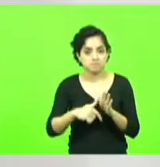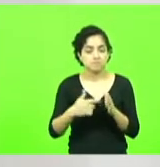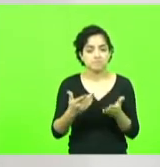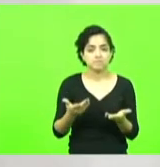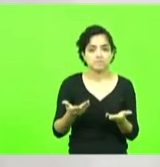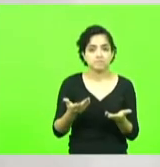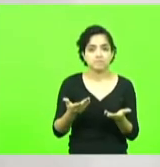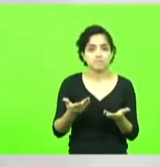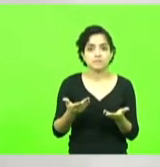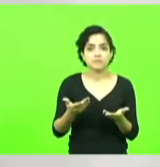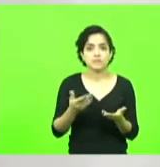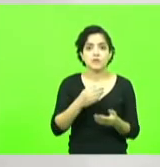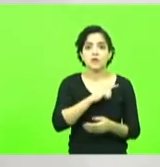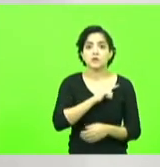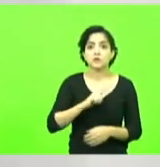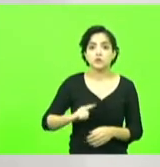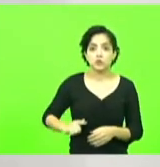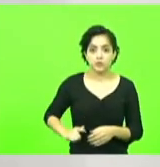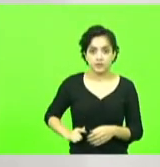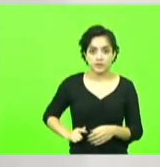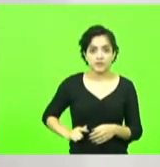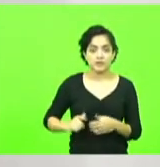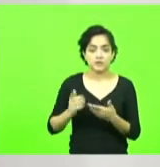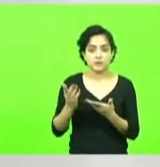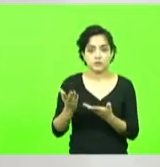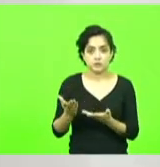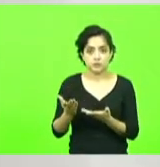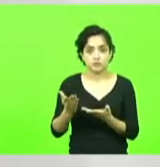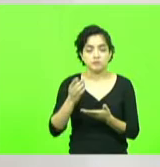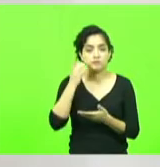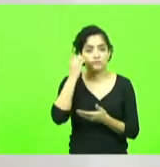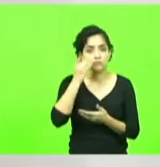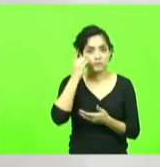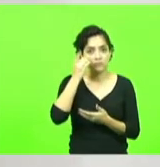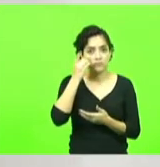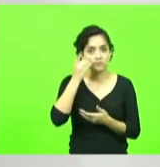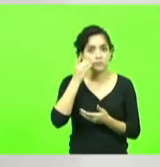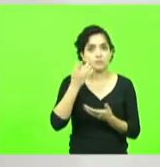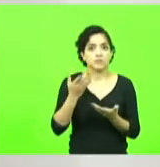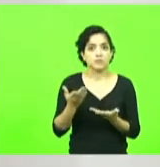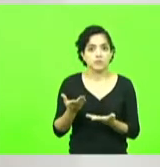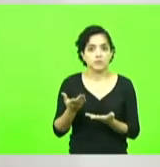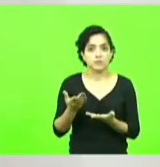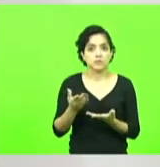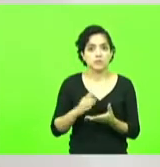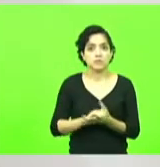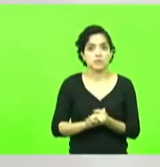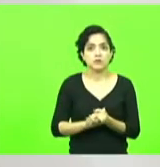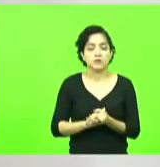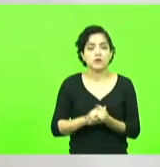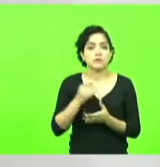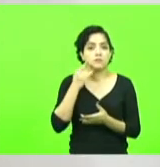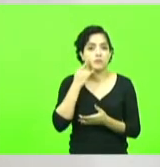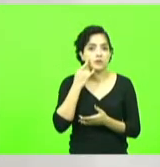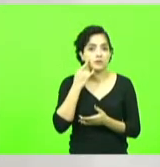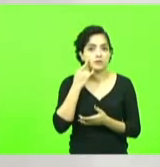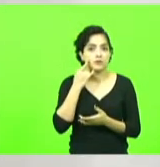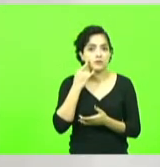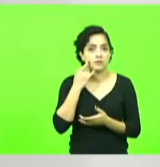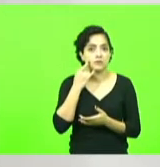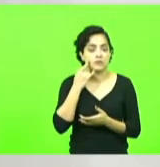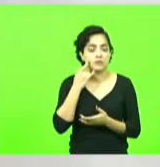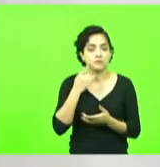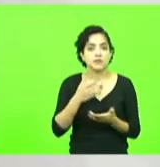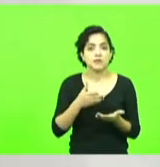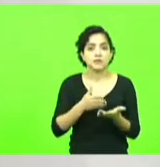do governador do exercício, deputado Mauro de Nadal, que é o governador até amanhã, de que sancionaria,